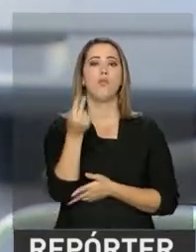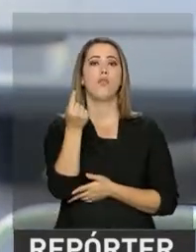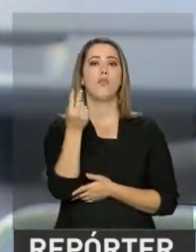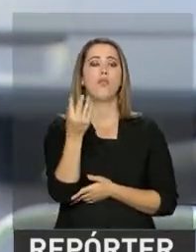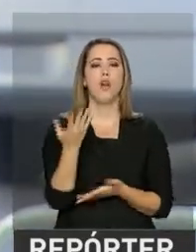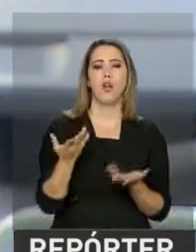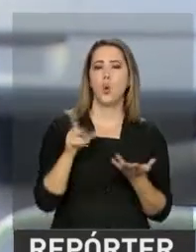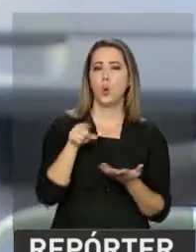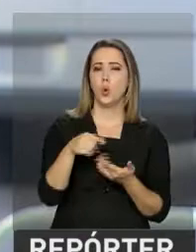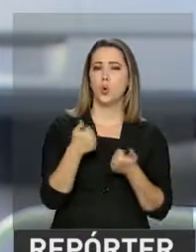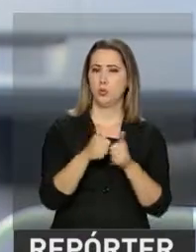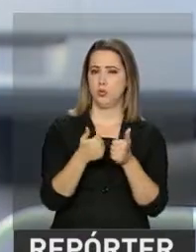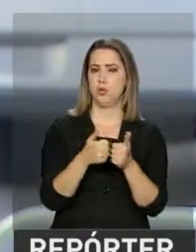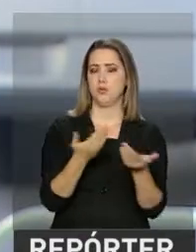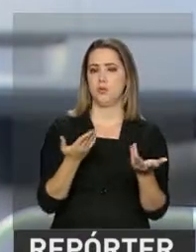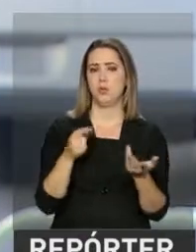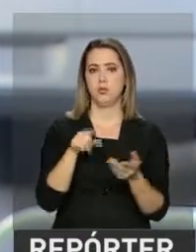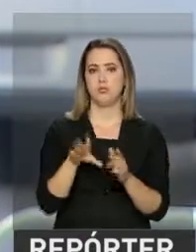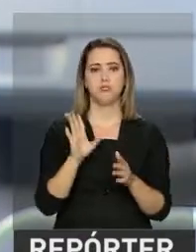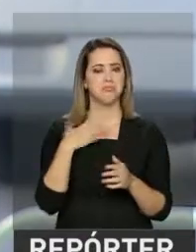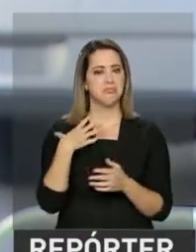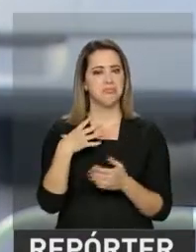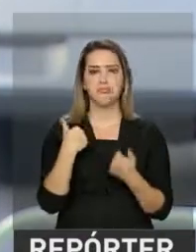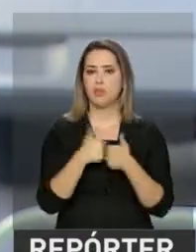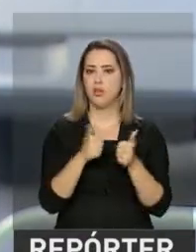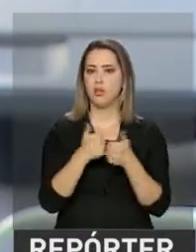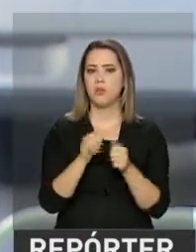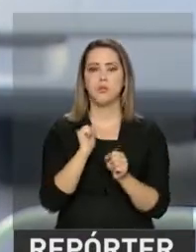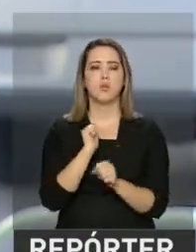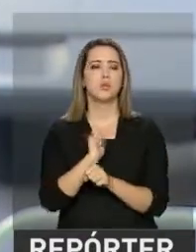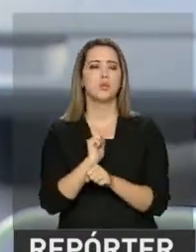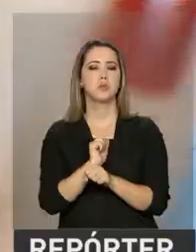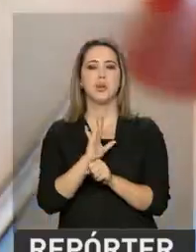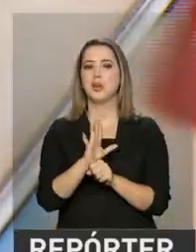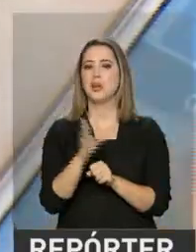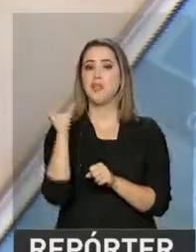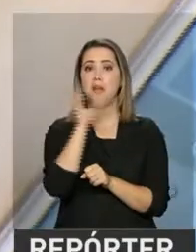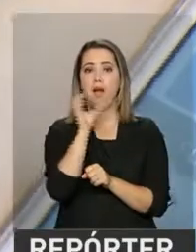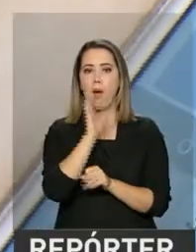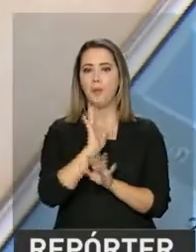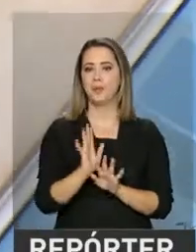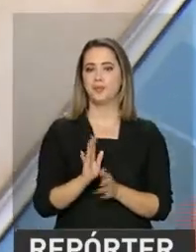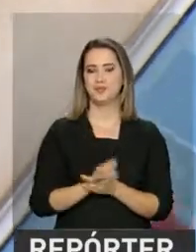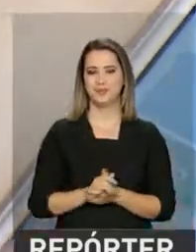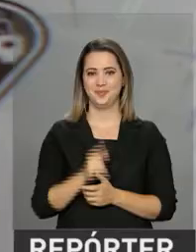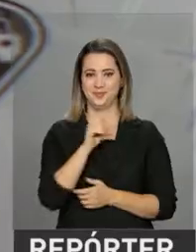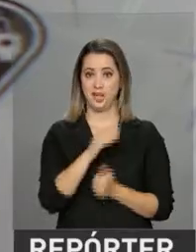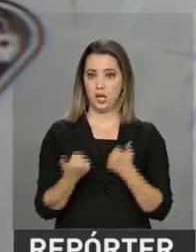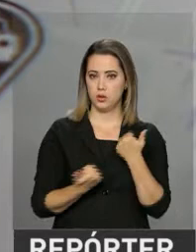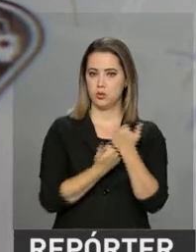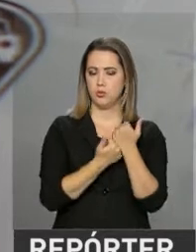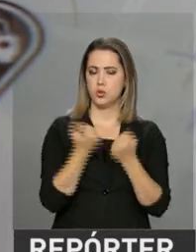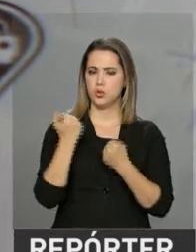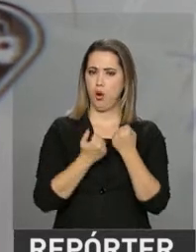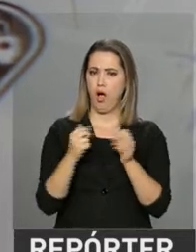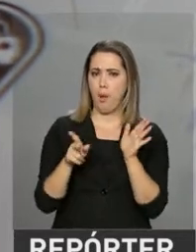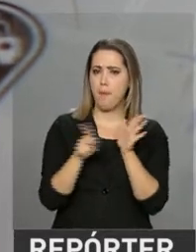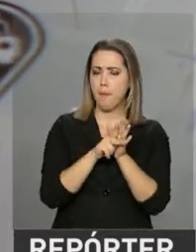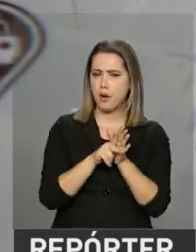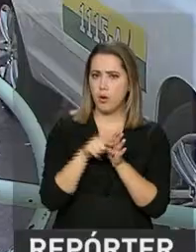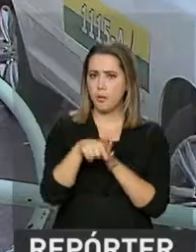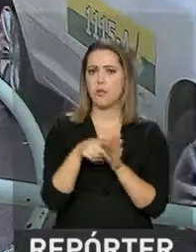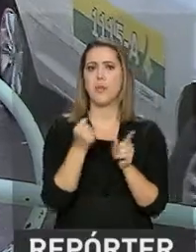sua corrida e pede a sua corrida e aguarda o táxi e é muito rápido. O Taxi Gov substituiu carros próprios e